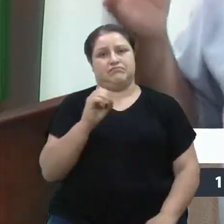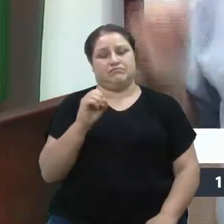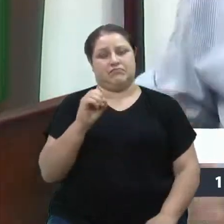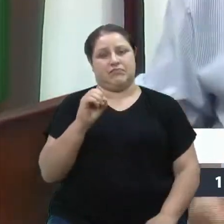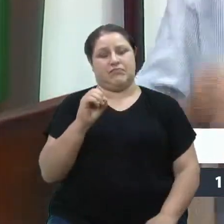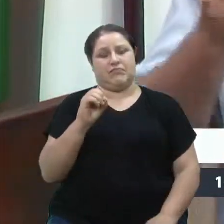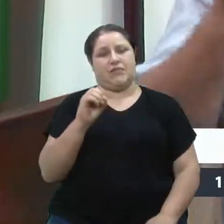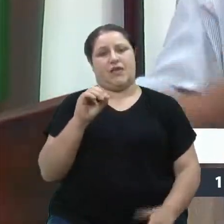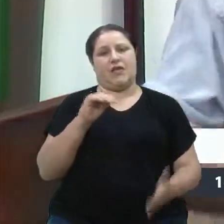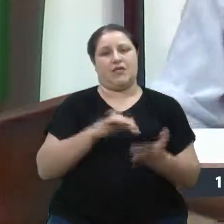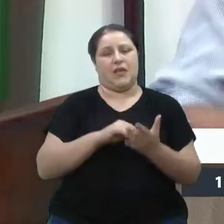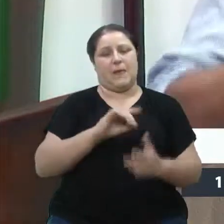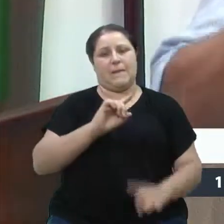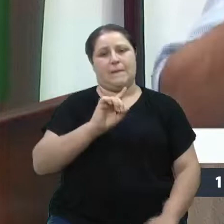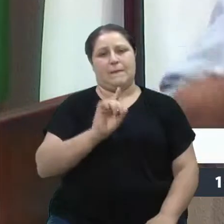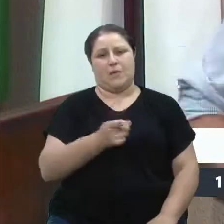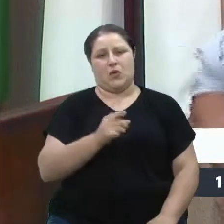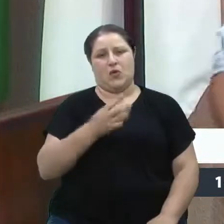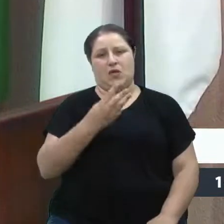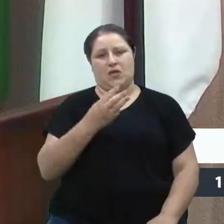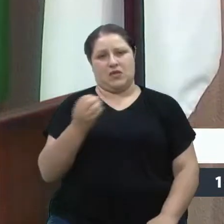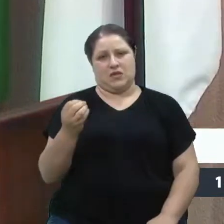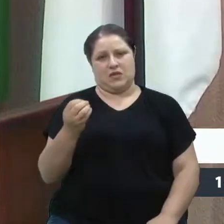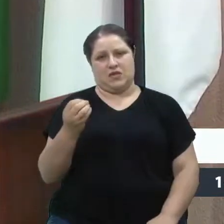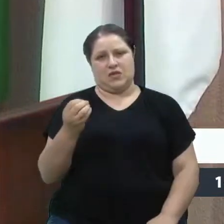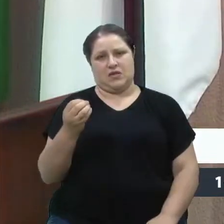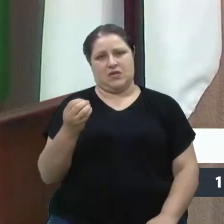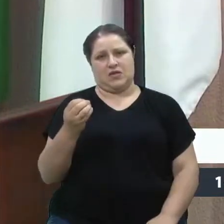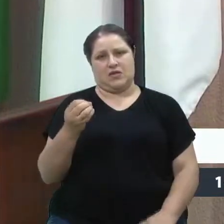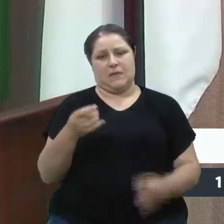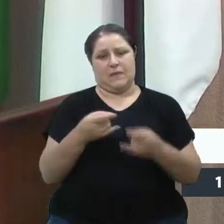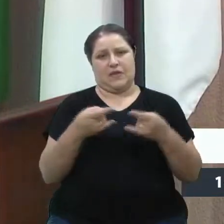passagens por mês para as famílias de baixa rede.